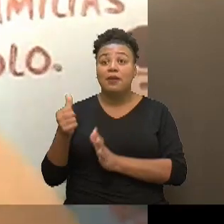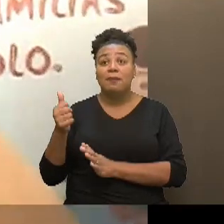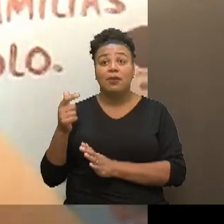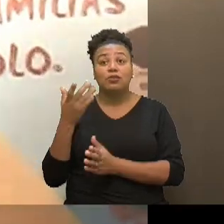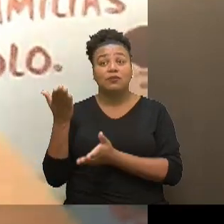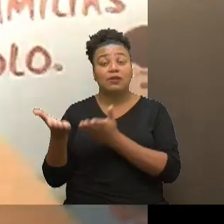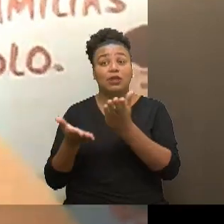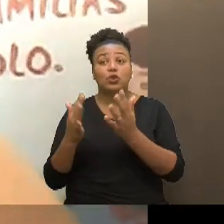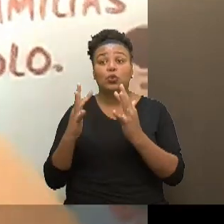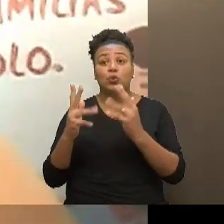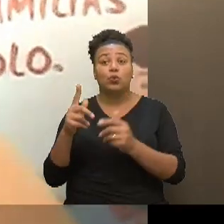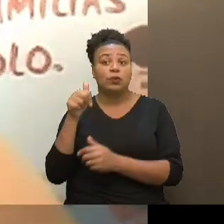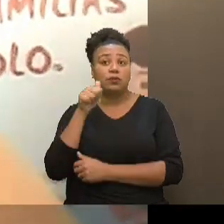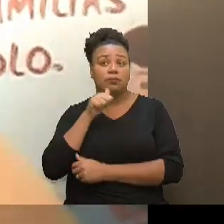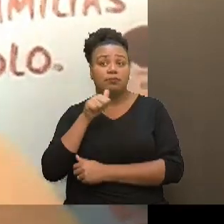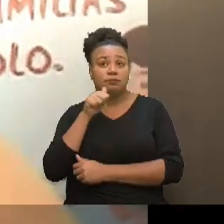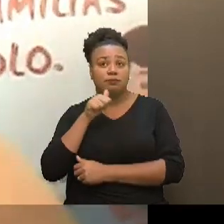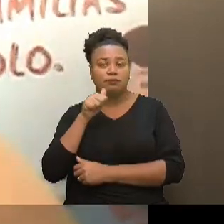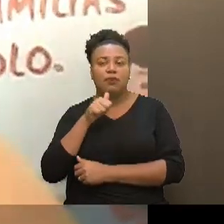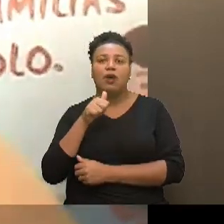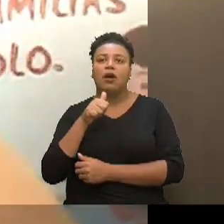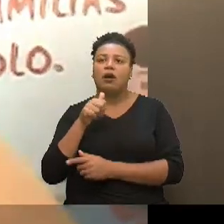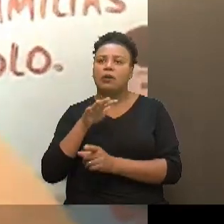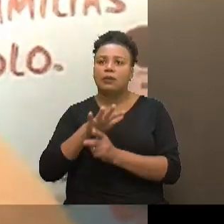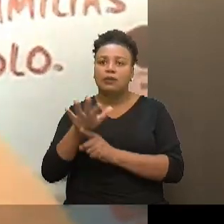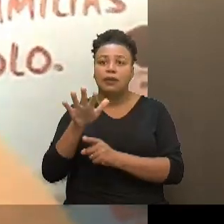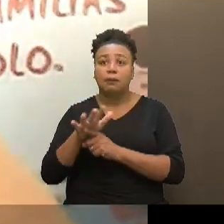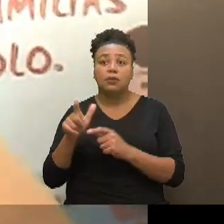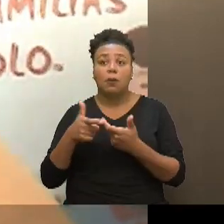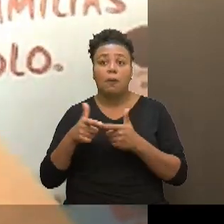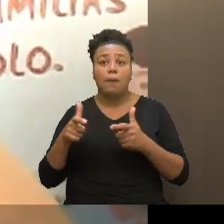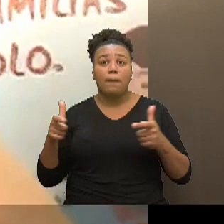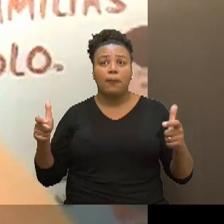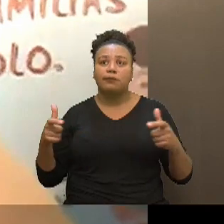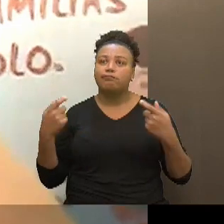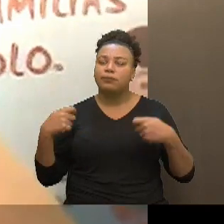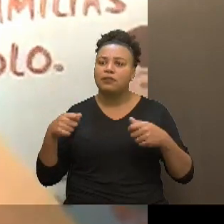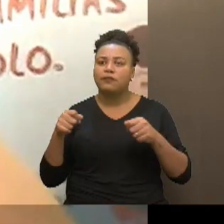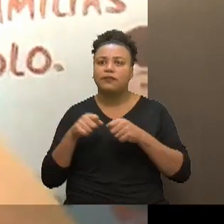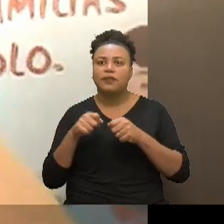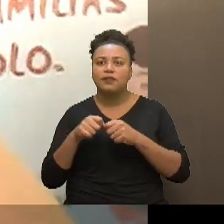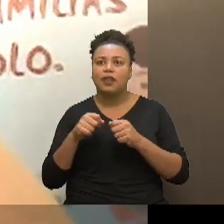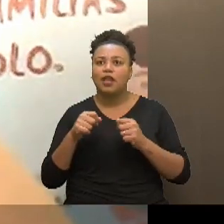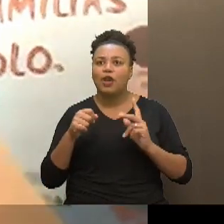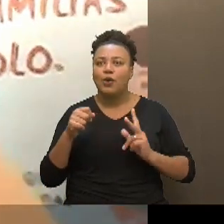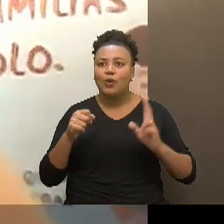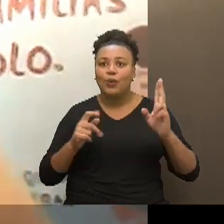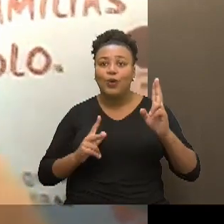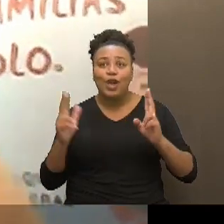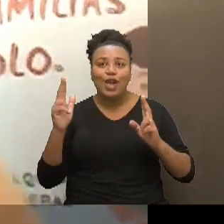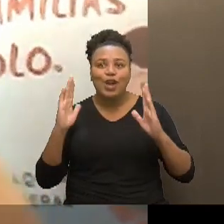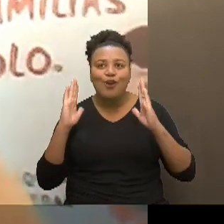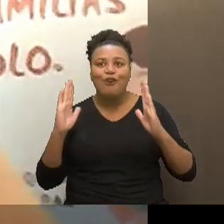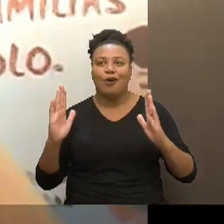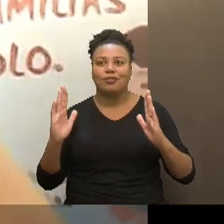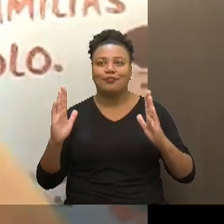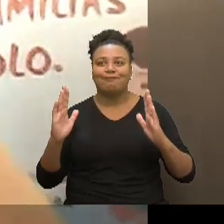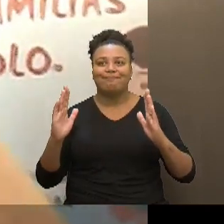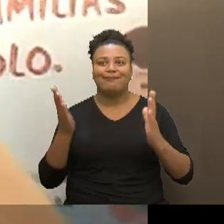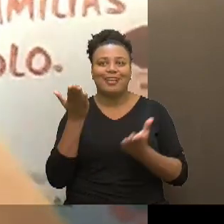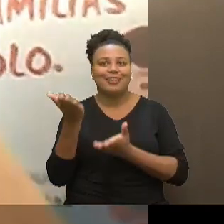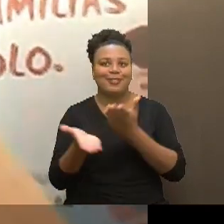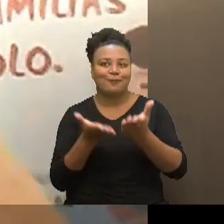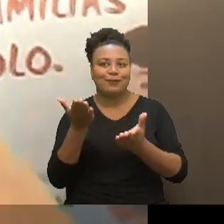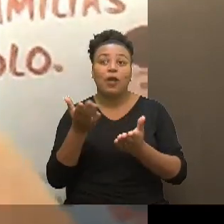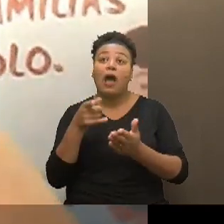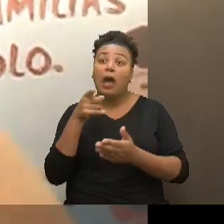atendendo todas as mulheres né e como a demanda aumentou muito foi preciso fazer um recorte né nesses atendimentos e